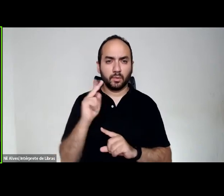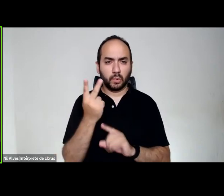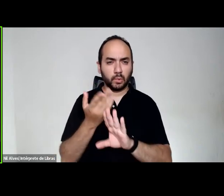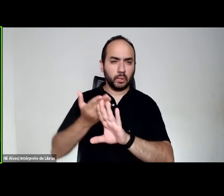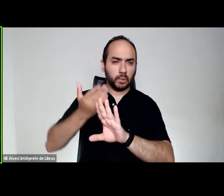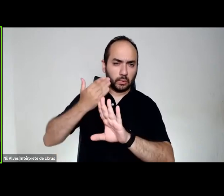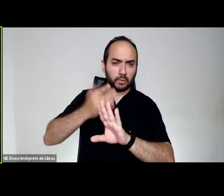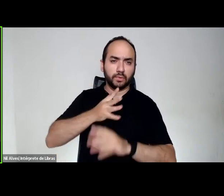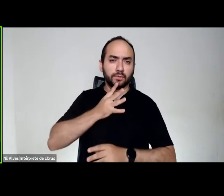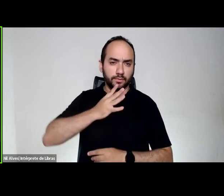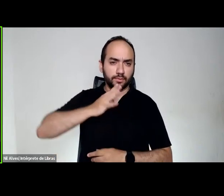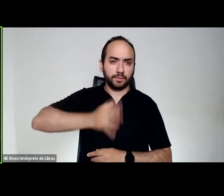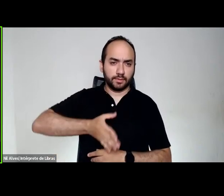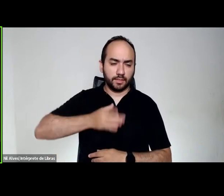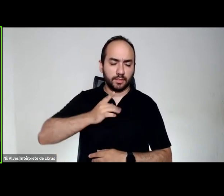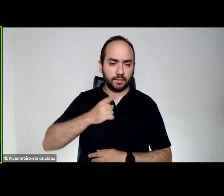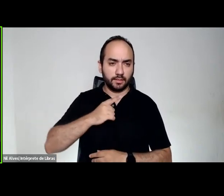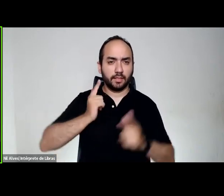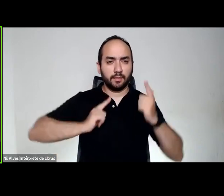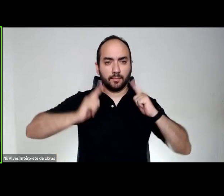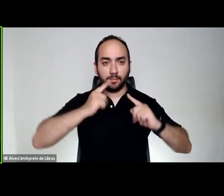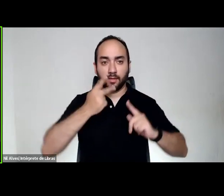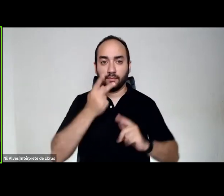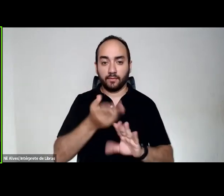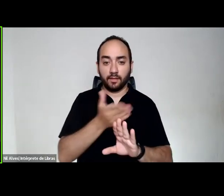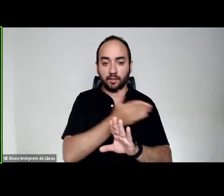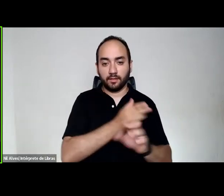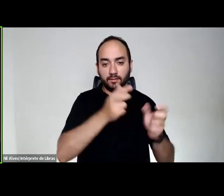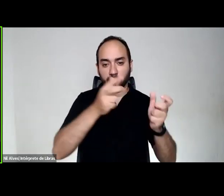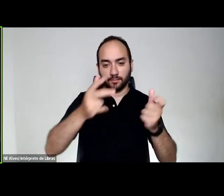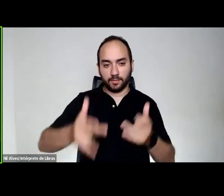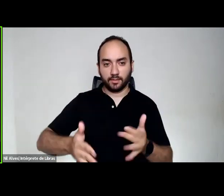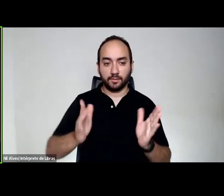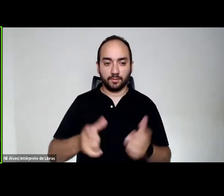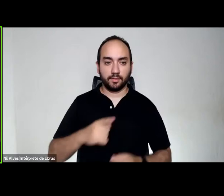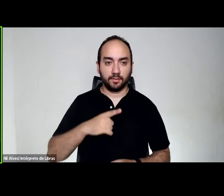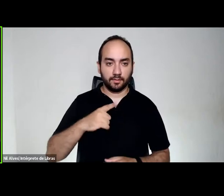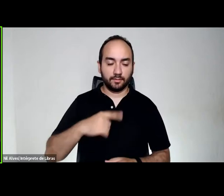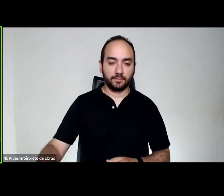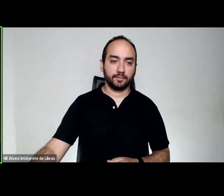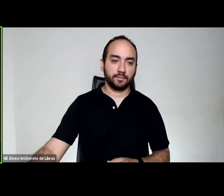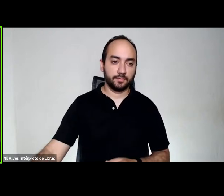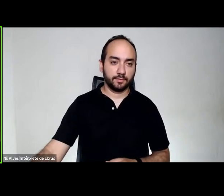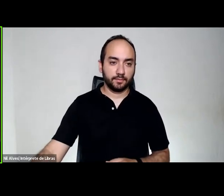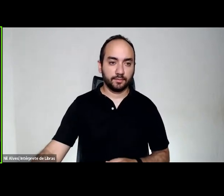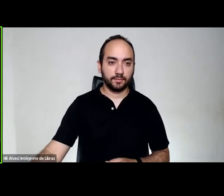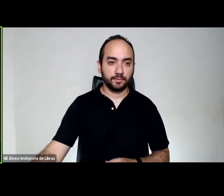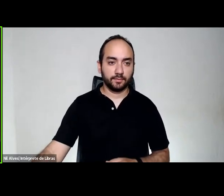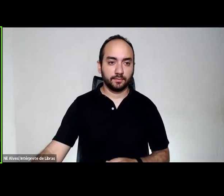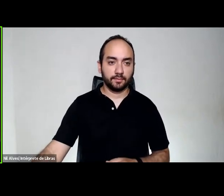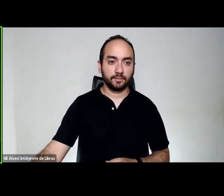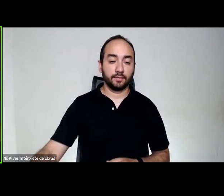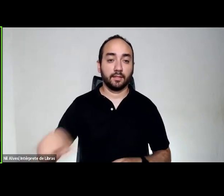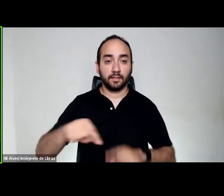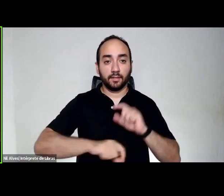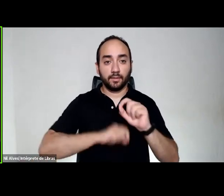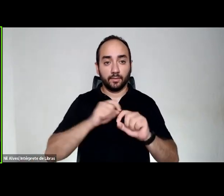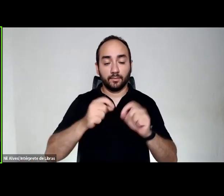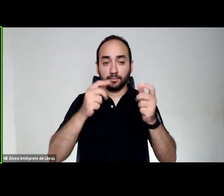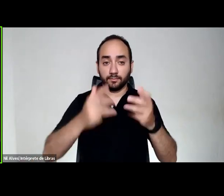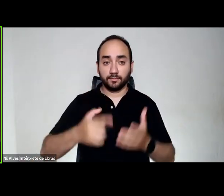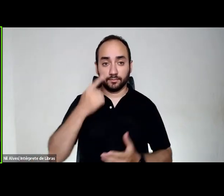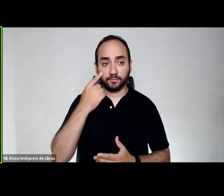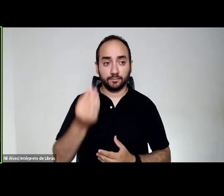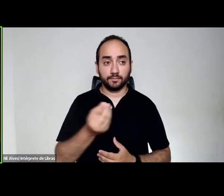do lazer no Brasil, falávamos mais cedo ali com o professor Bramante sobre momentos do passado onde o Sesc conduziu